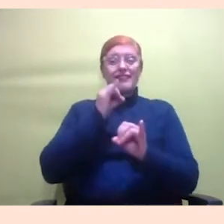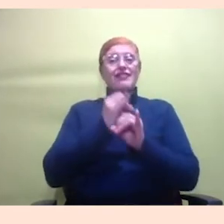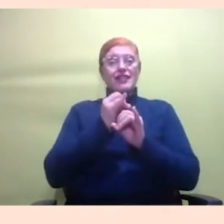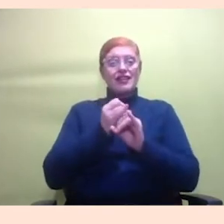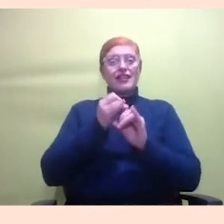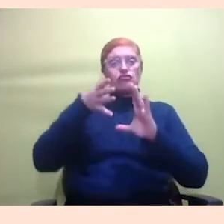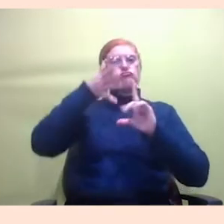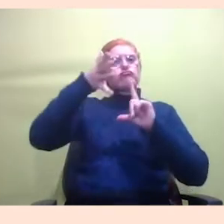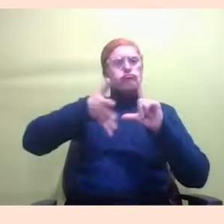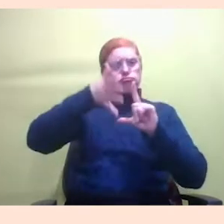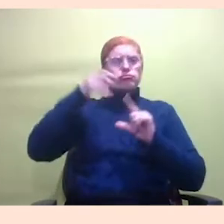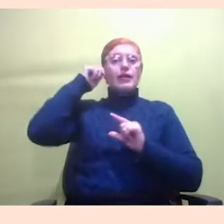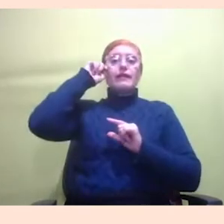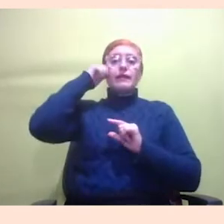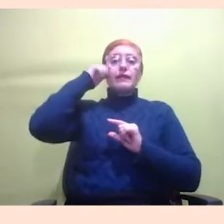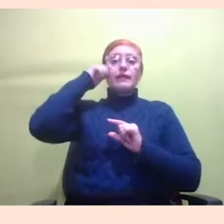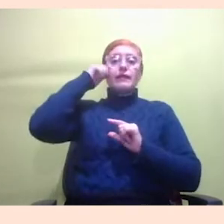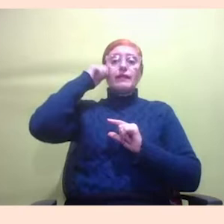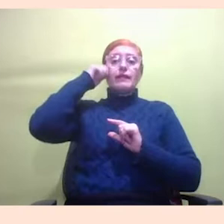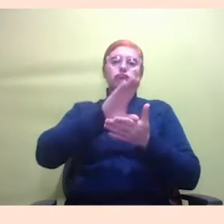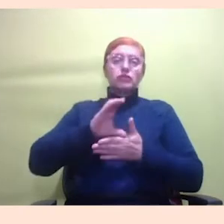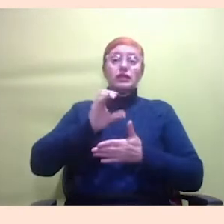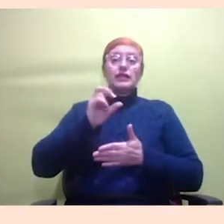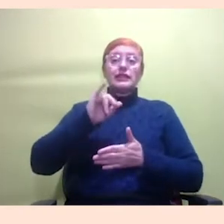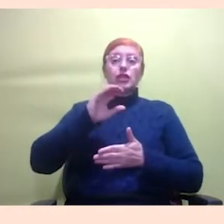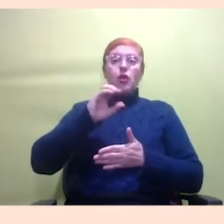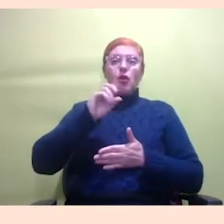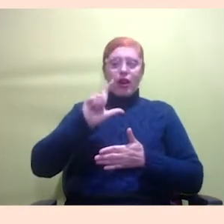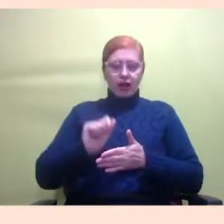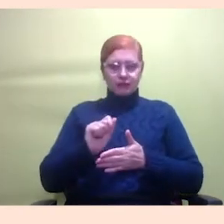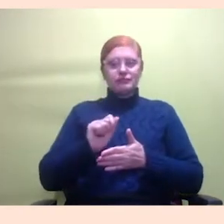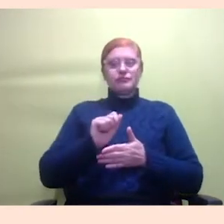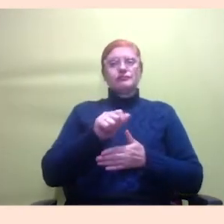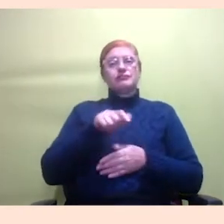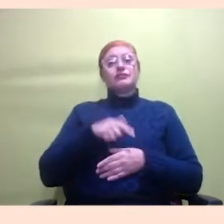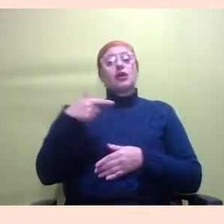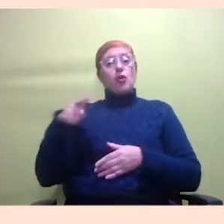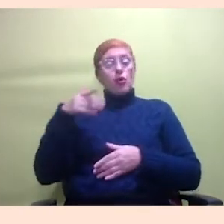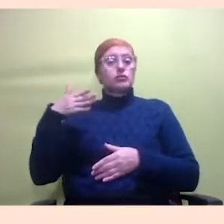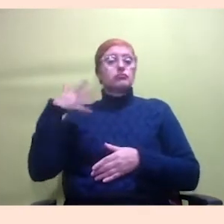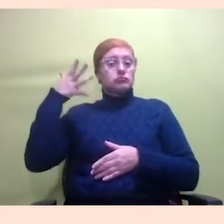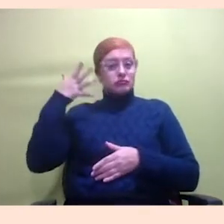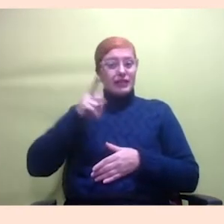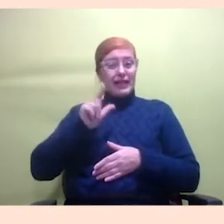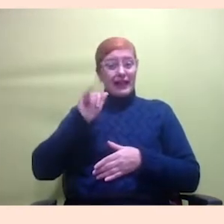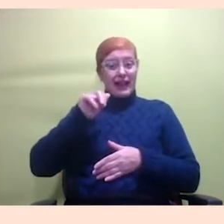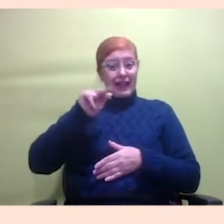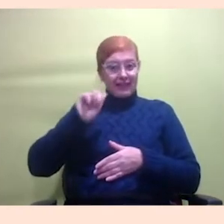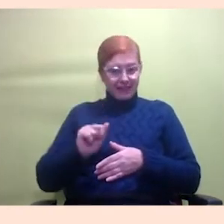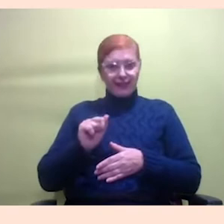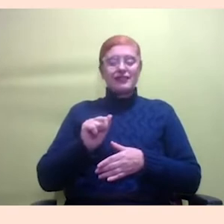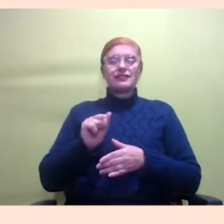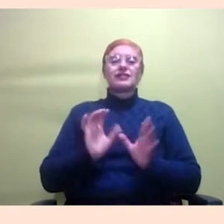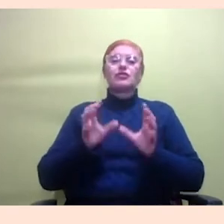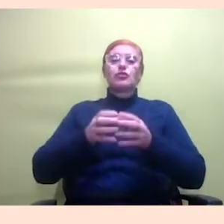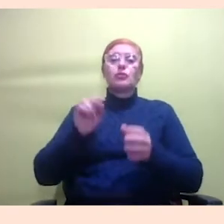Crioula. A Laina Crisóstons é da ONG, é uma ONG Estamos Juntas, e tem um trabalho muito